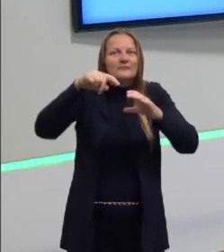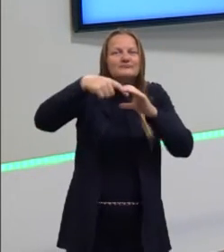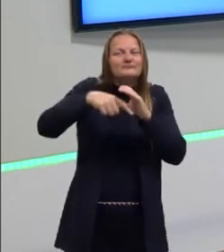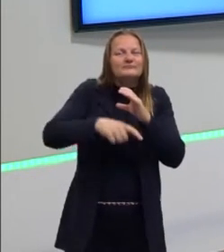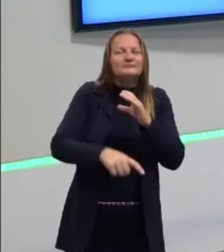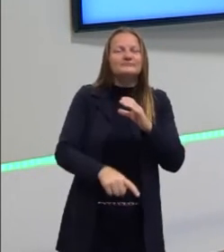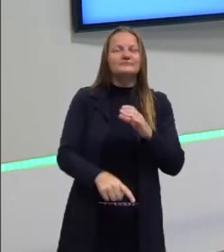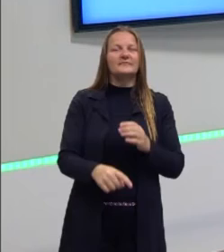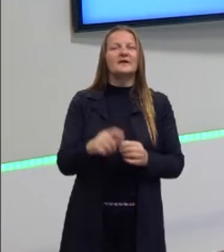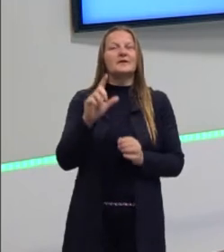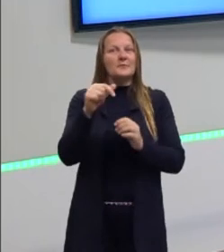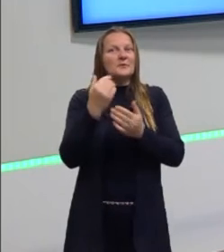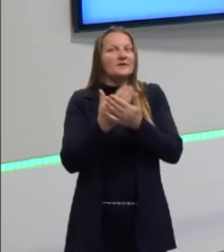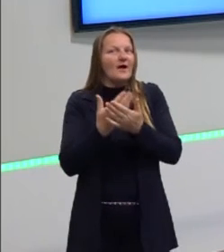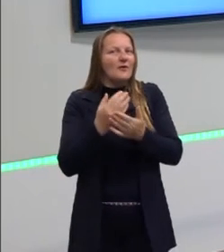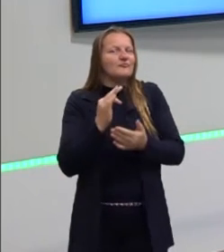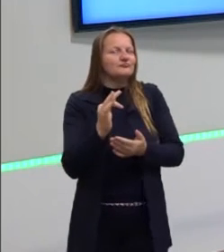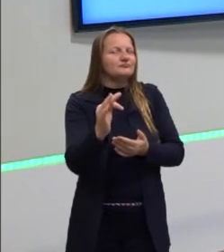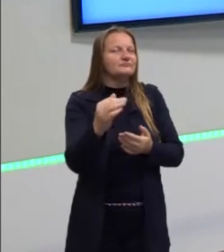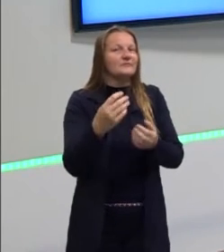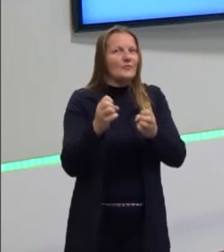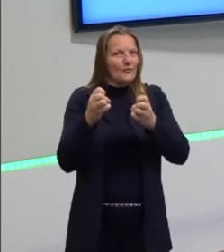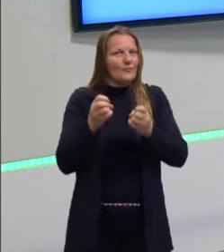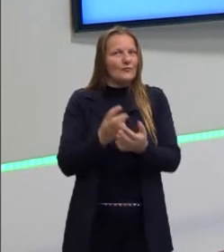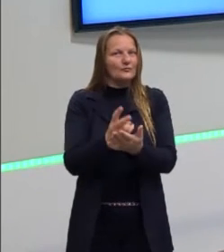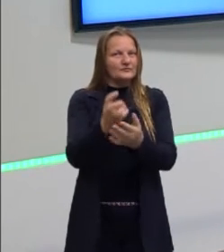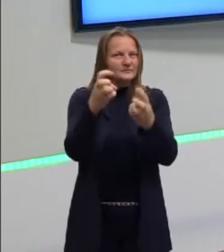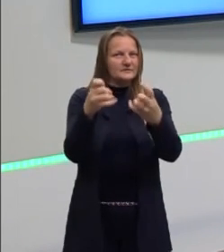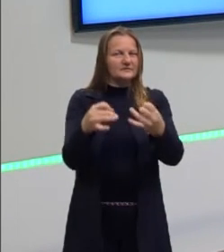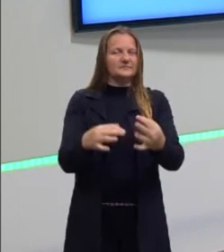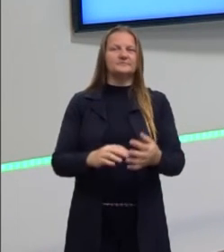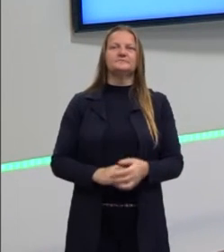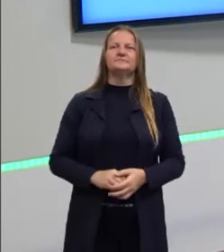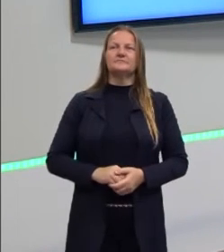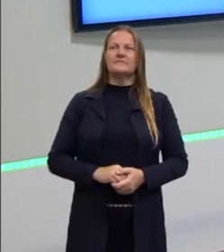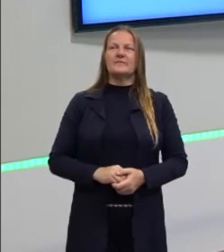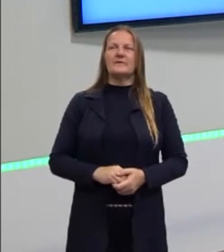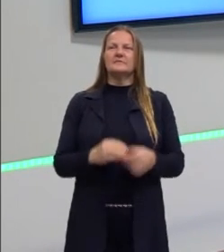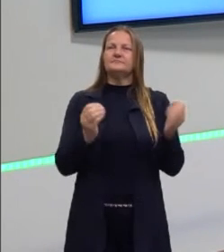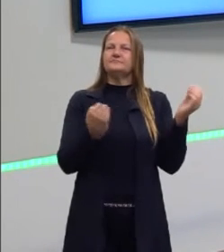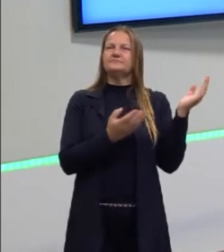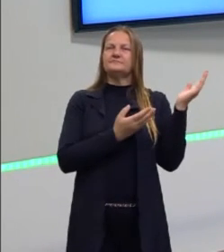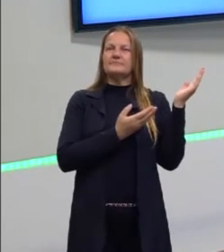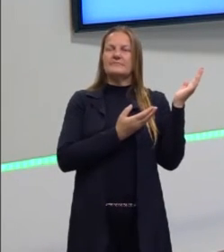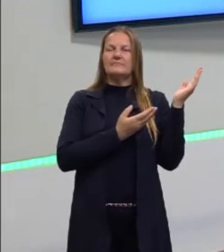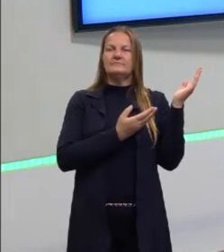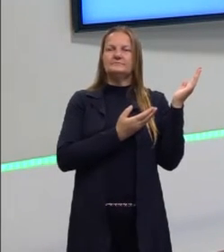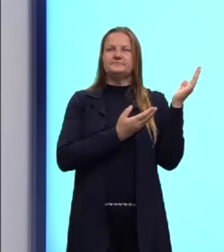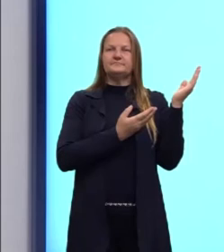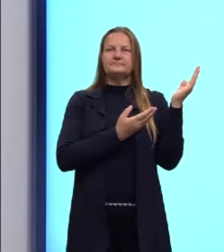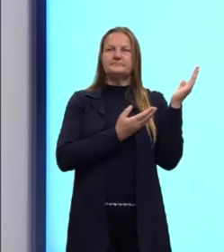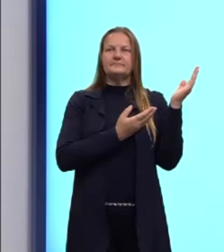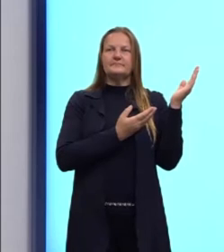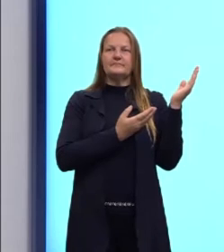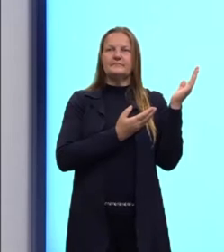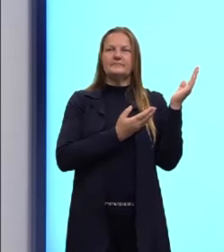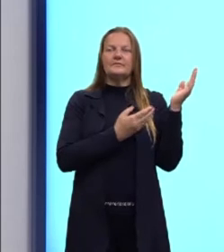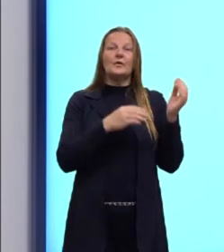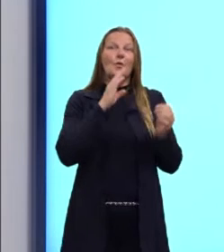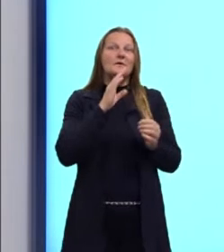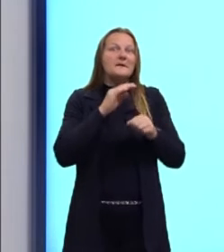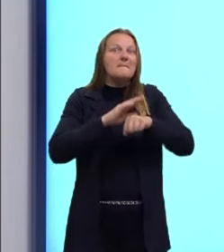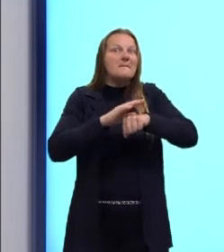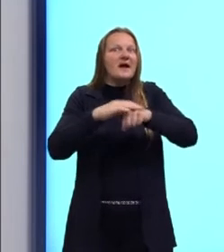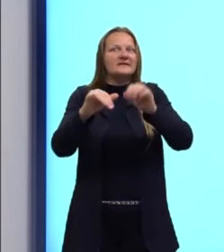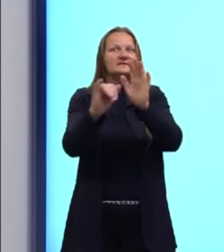mais para frente, no decorrer da nossa aula. Certo? A ver um pouco sobre a identidade e cultura hispano-americana.